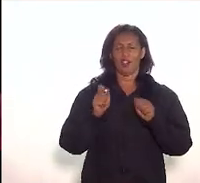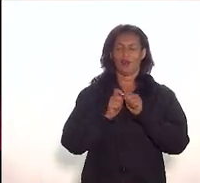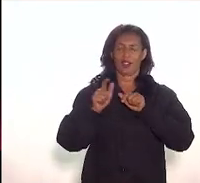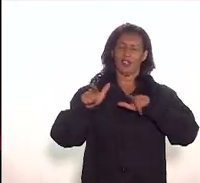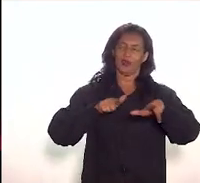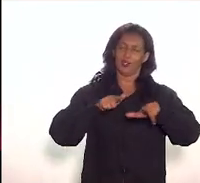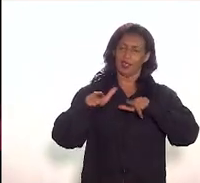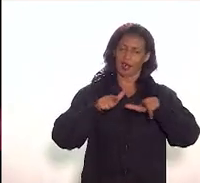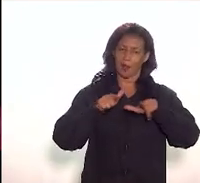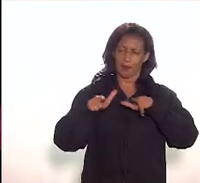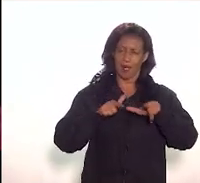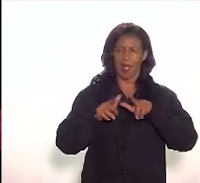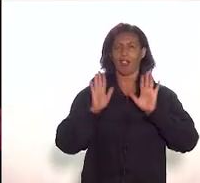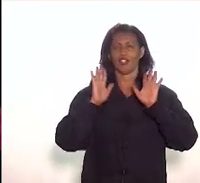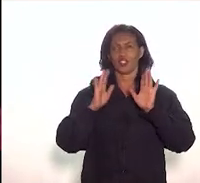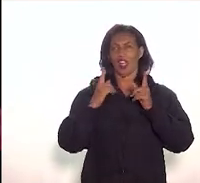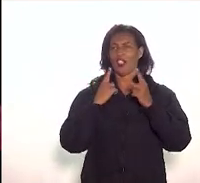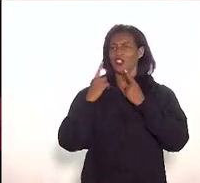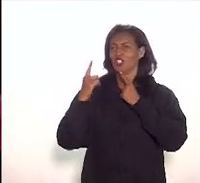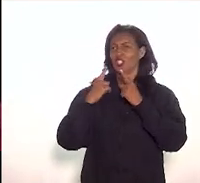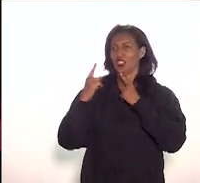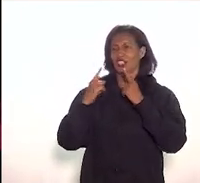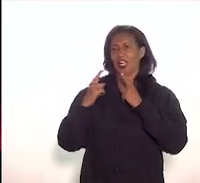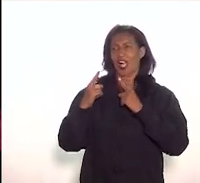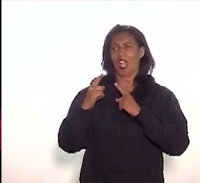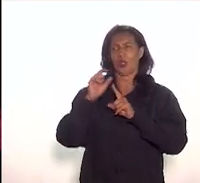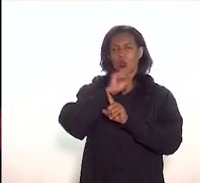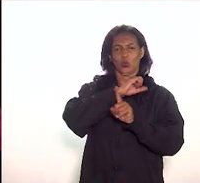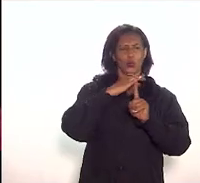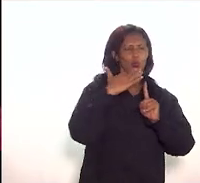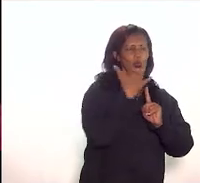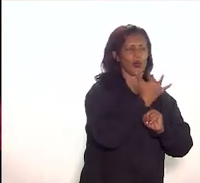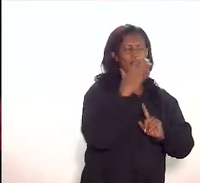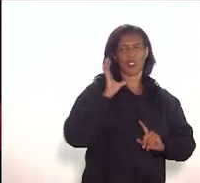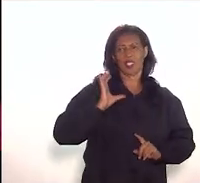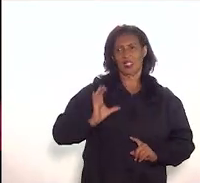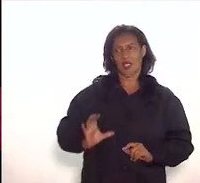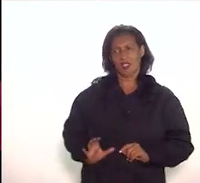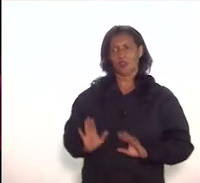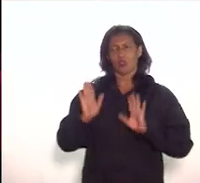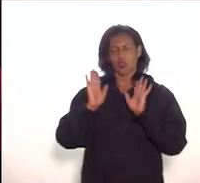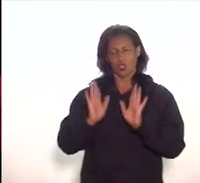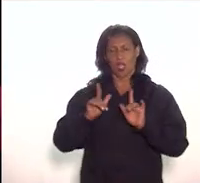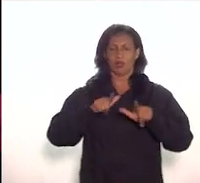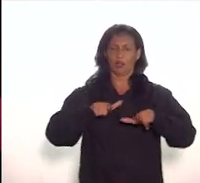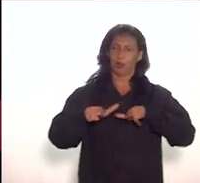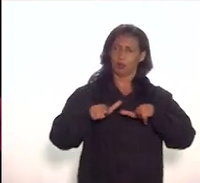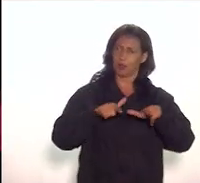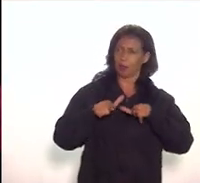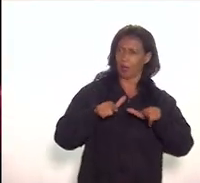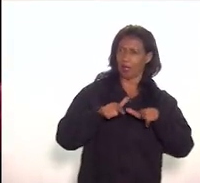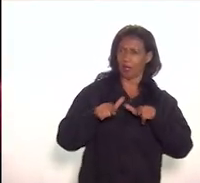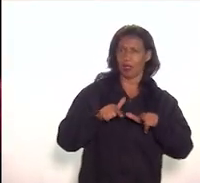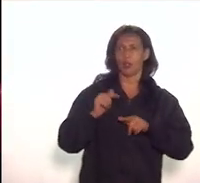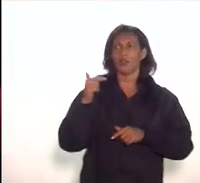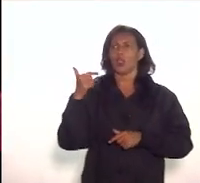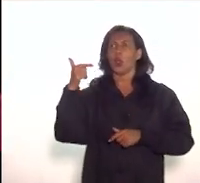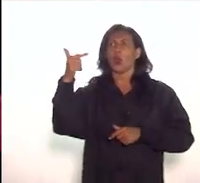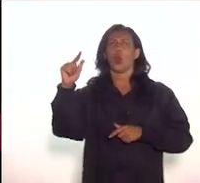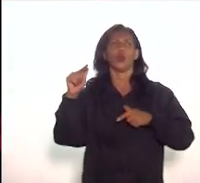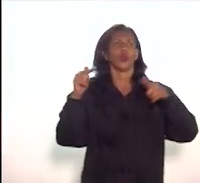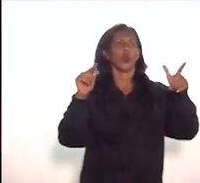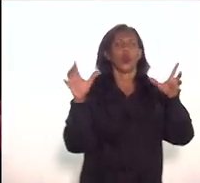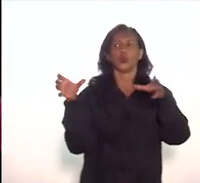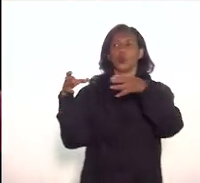já está em diálogo com a sociedade civil já estamos trabalhando entendeu se vai entrar outras entidades